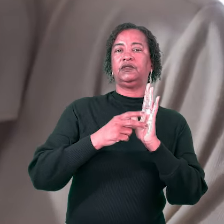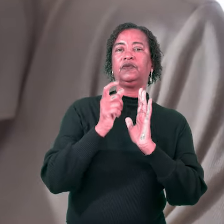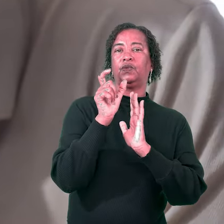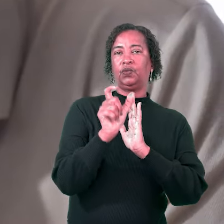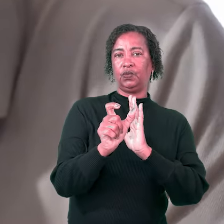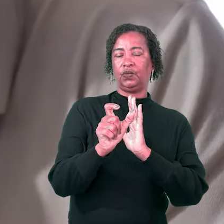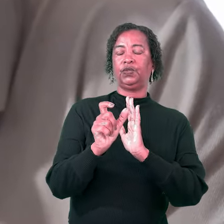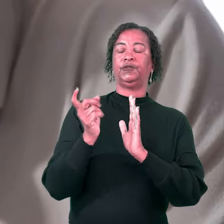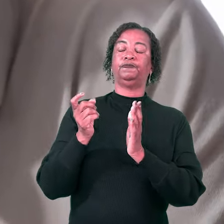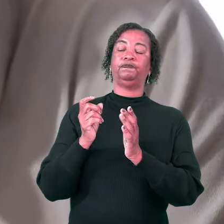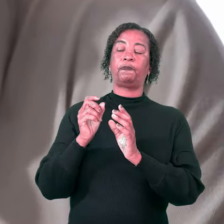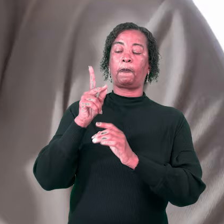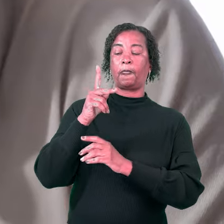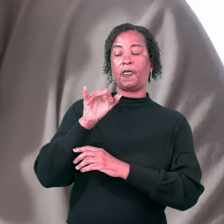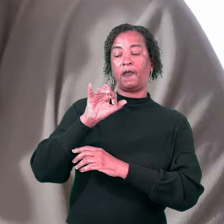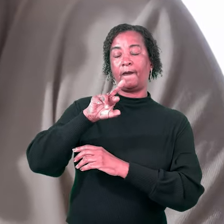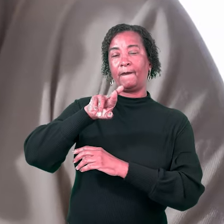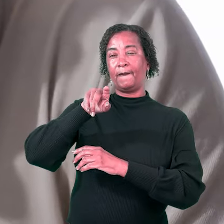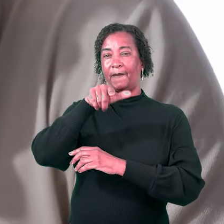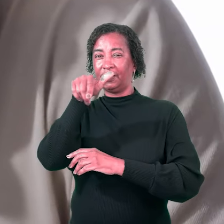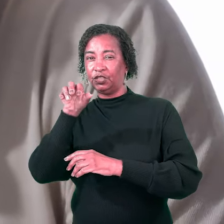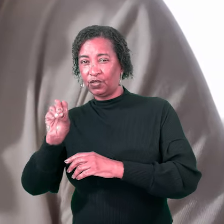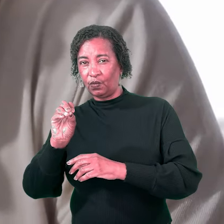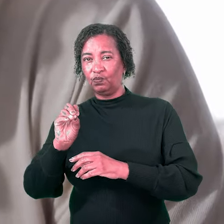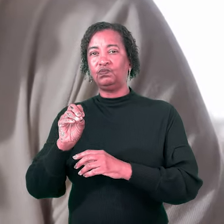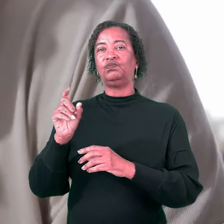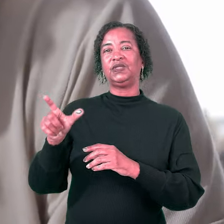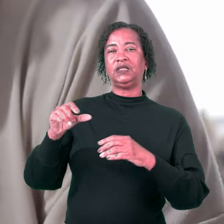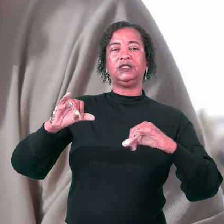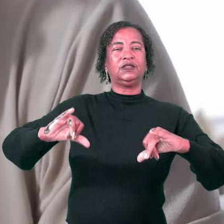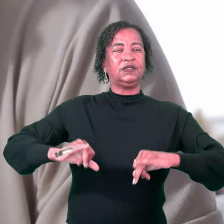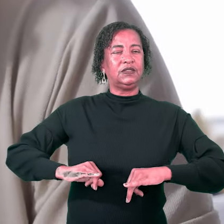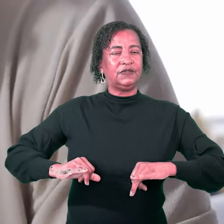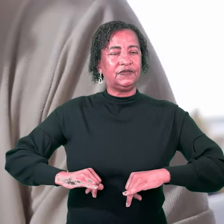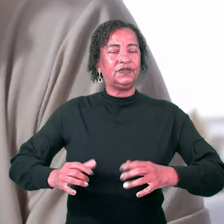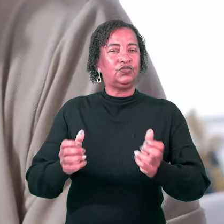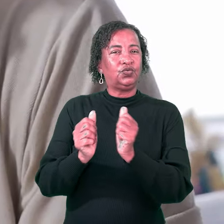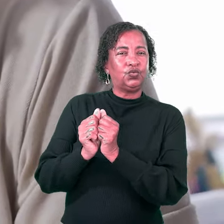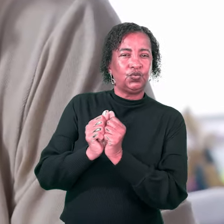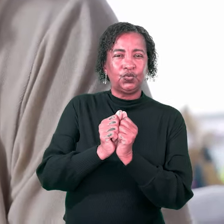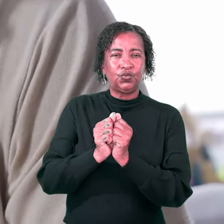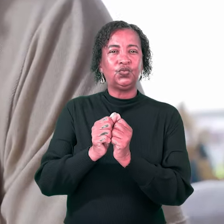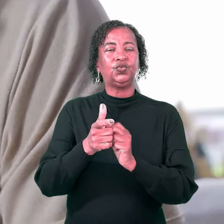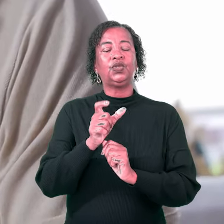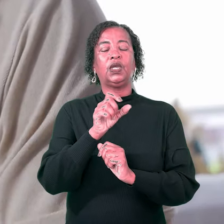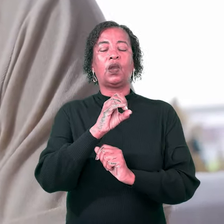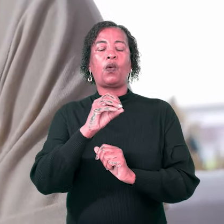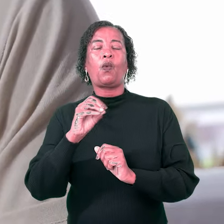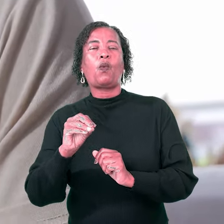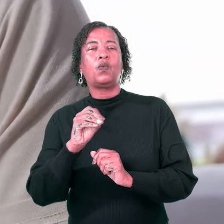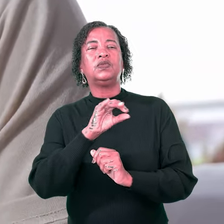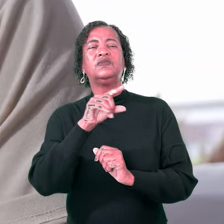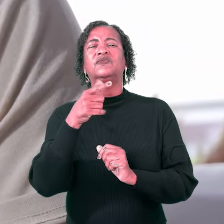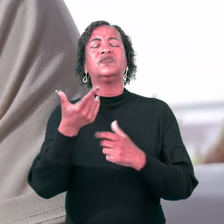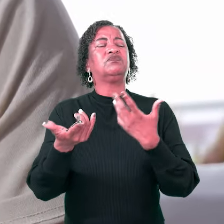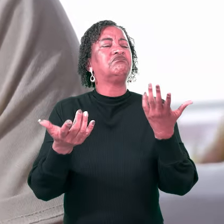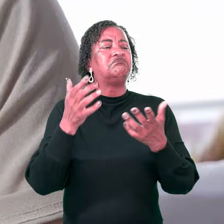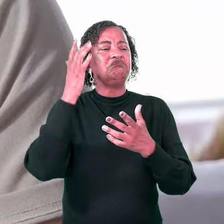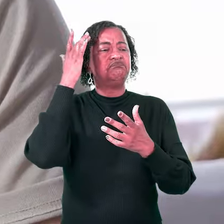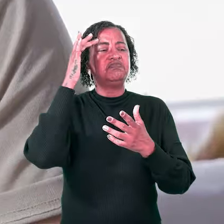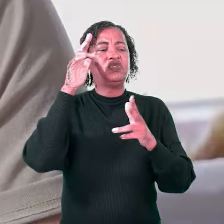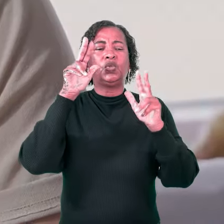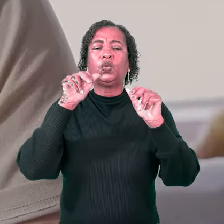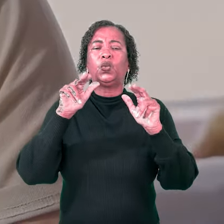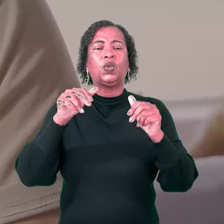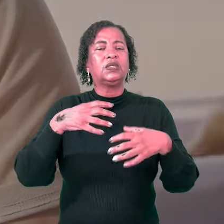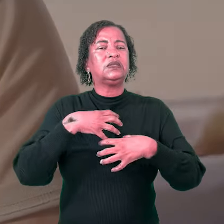e com, que significa junto. Como você pode saber o que é sentir-se ferido se você nunca passou por isso? Isso